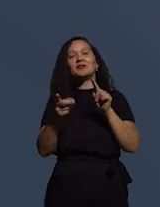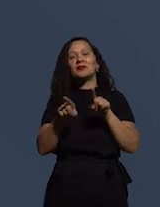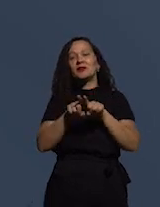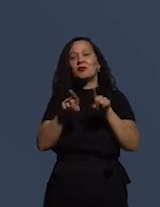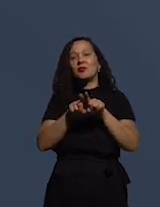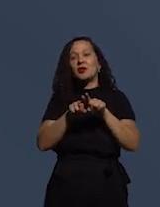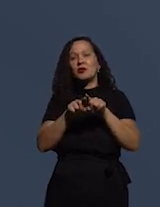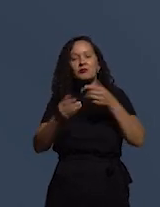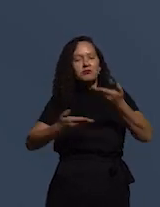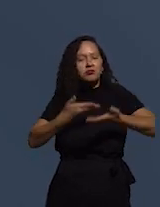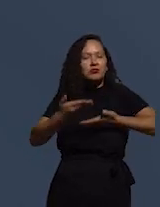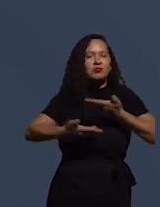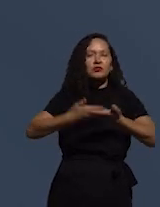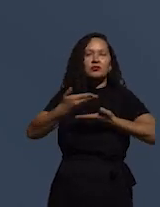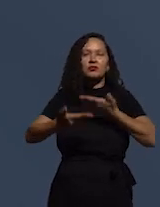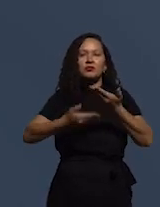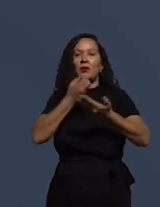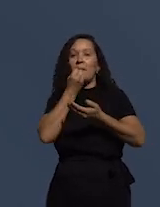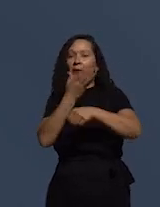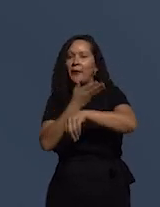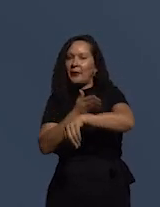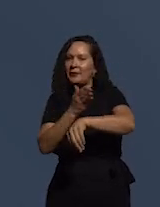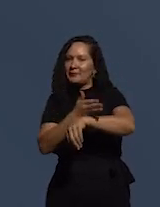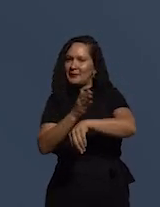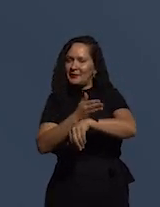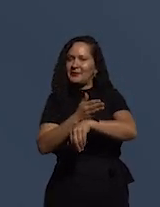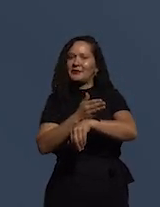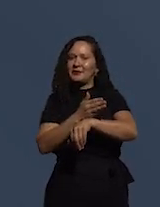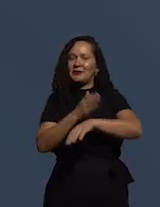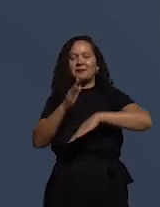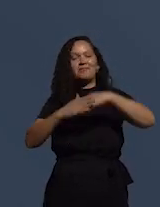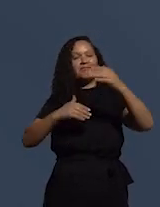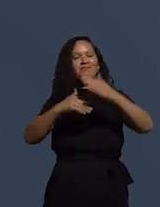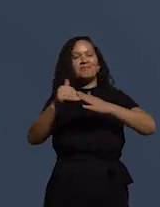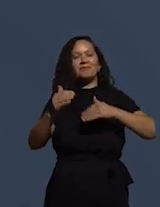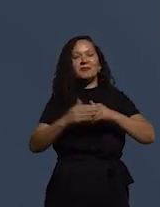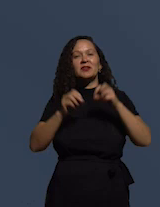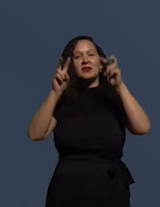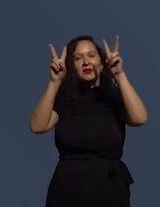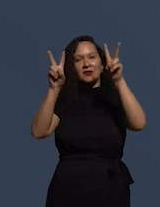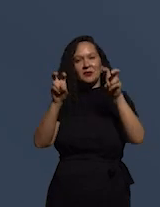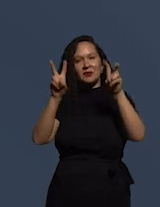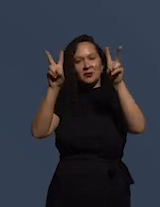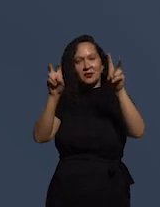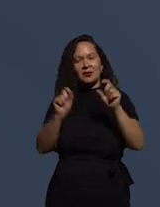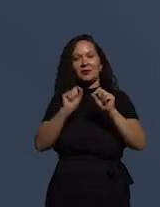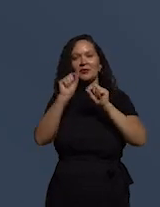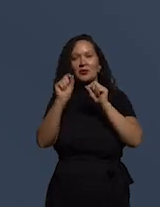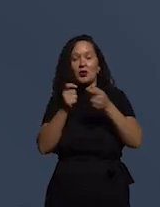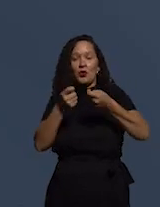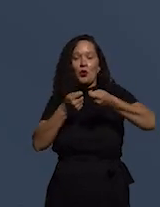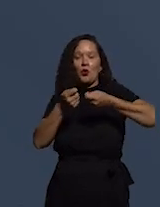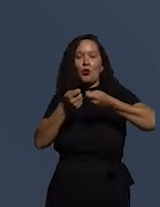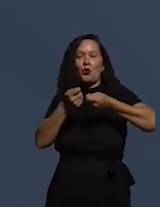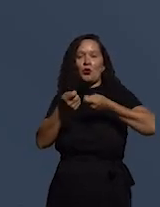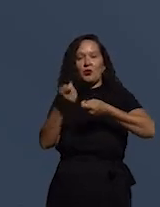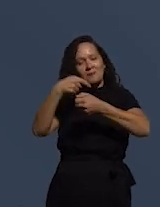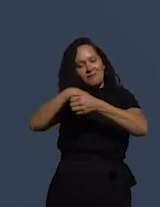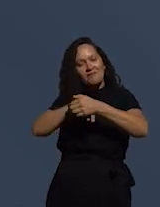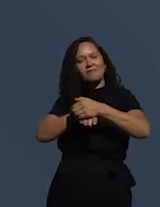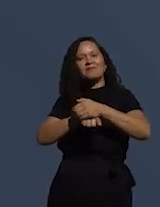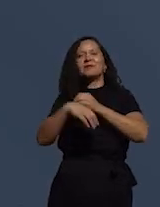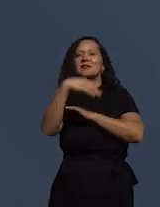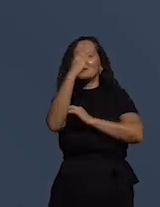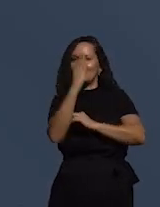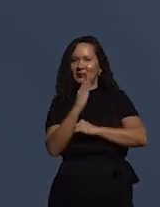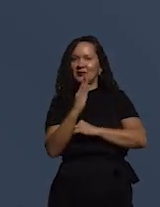compartilhamento de boas práticas em matéria de controle interno. Então, com